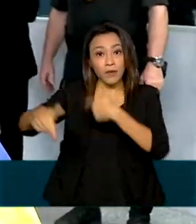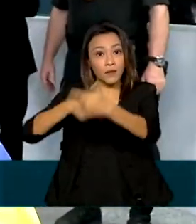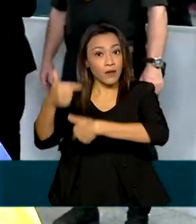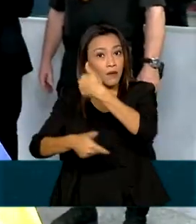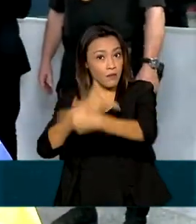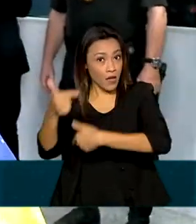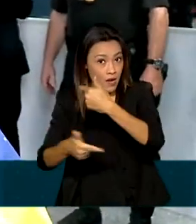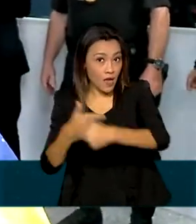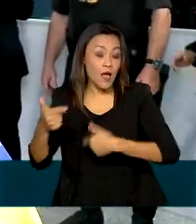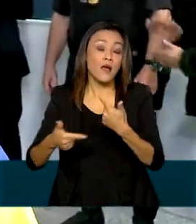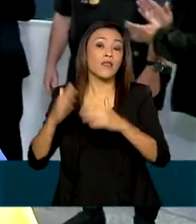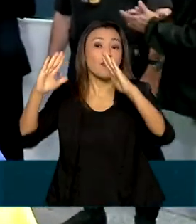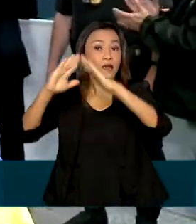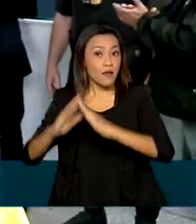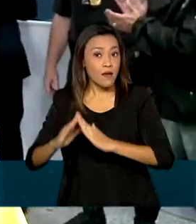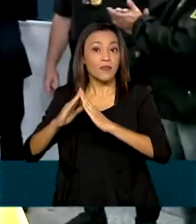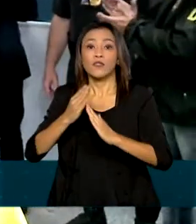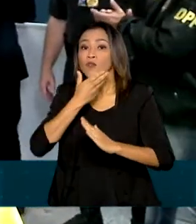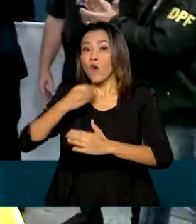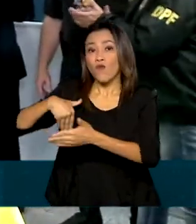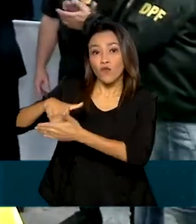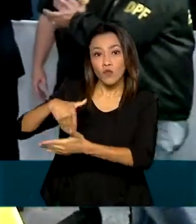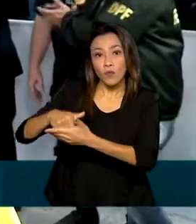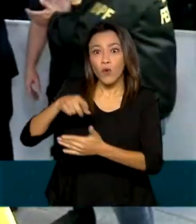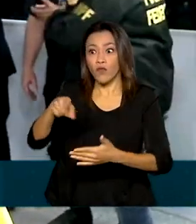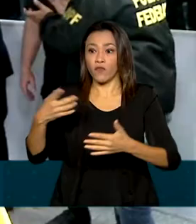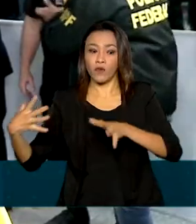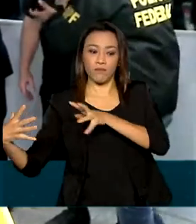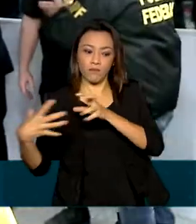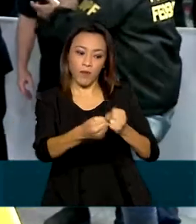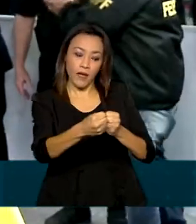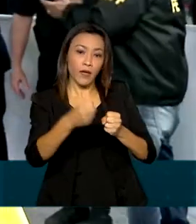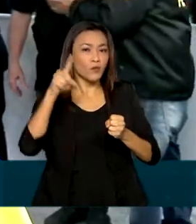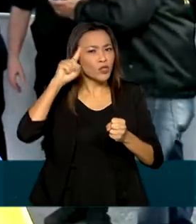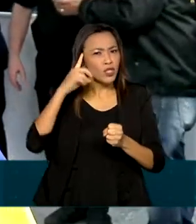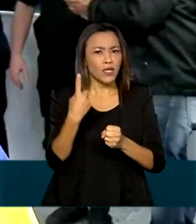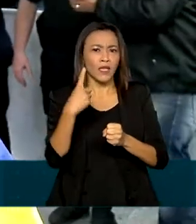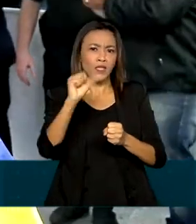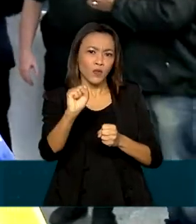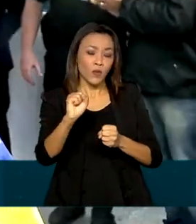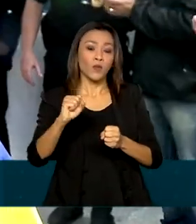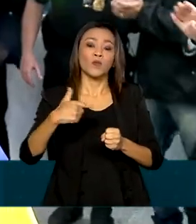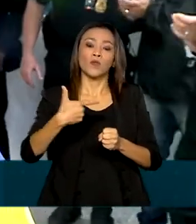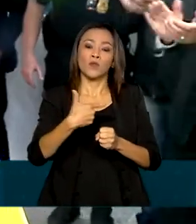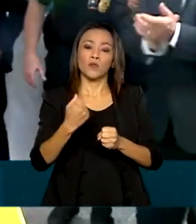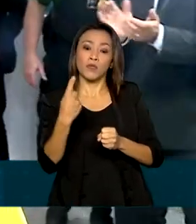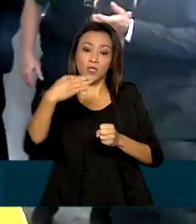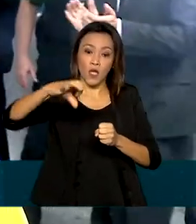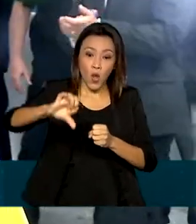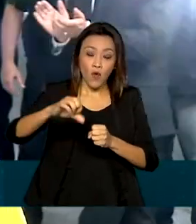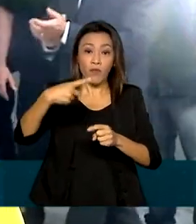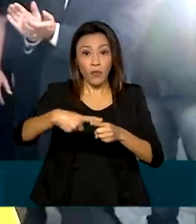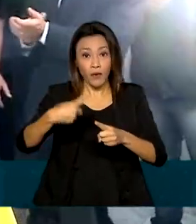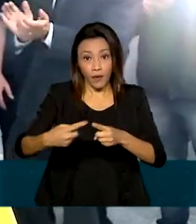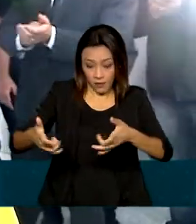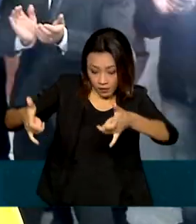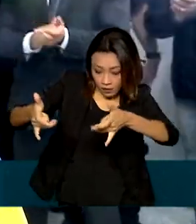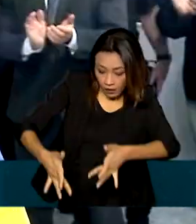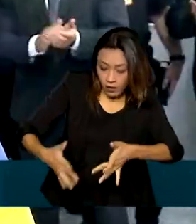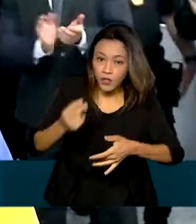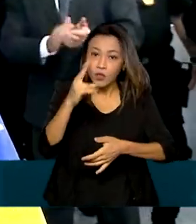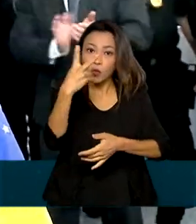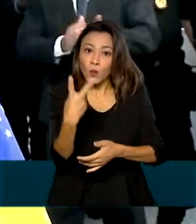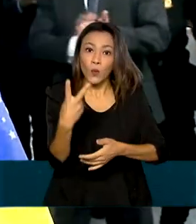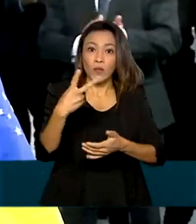futebol brasileiro e foi detido quando chegou ao país em 18 de março de 2019 por carregar na bagagem duas